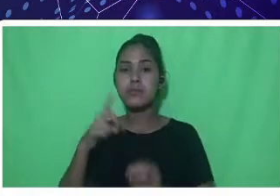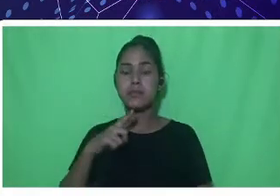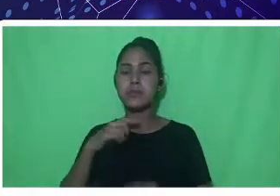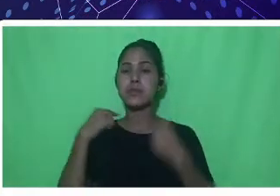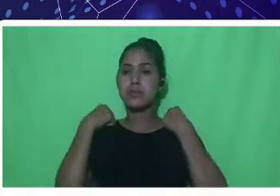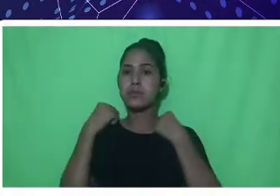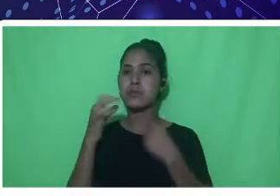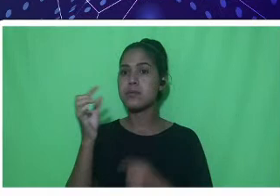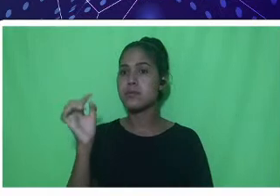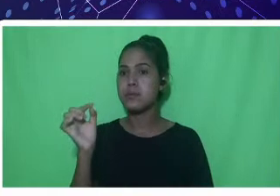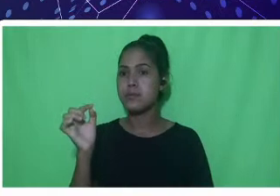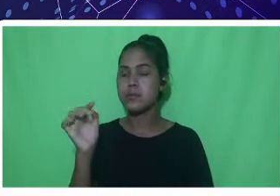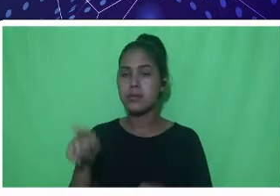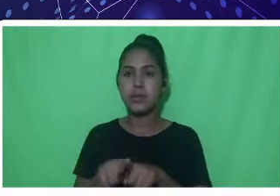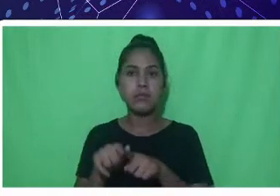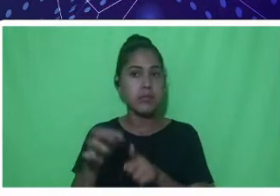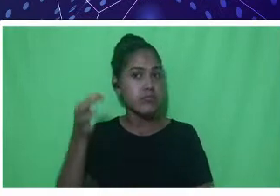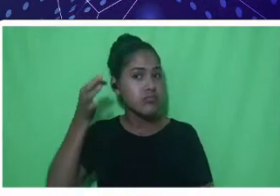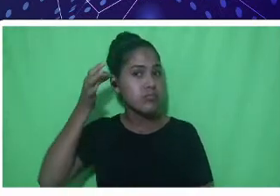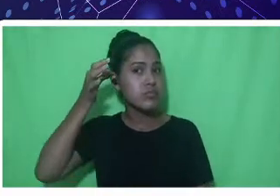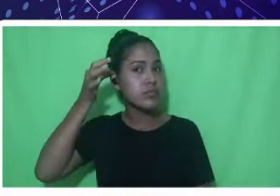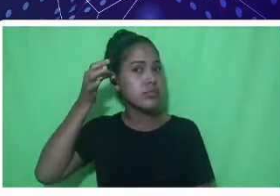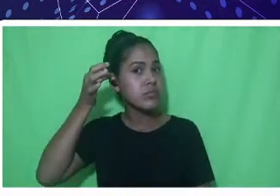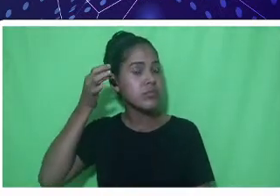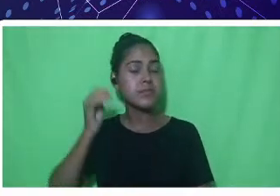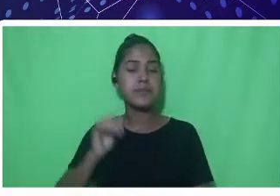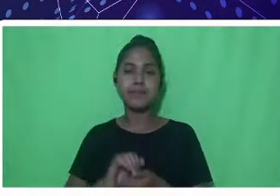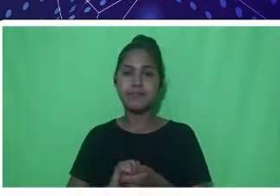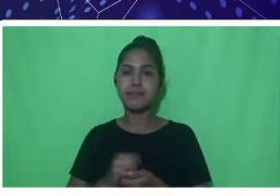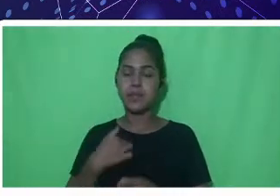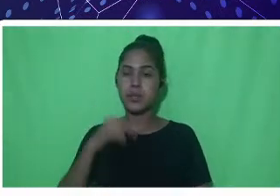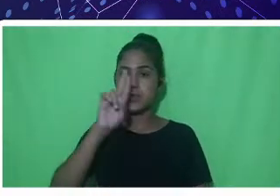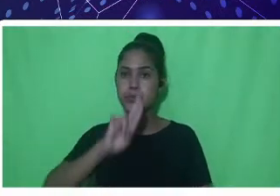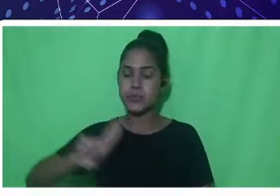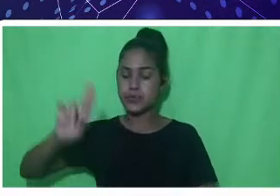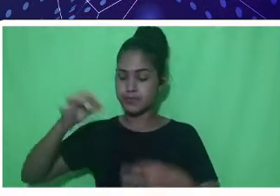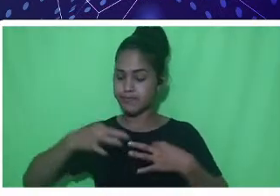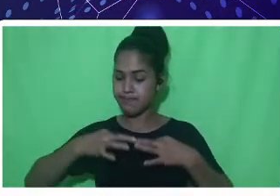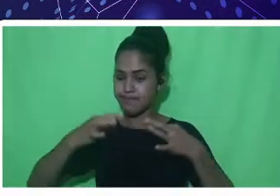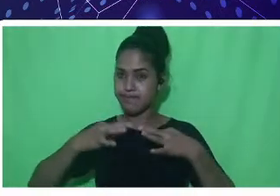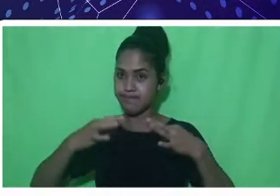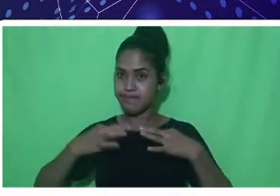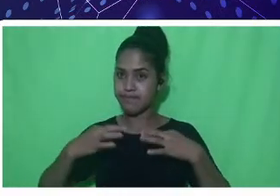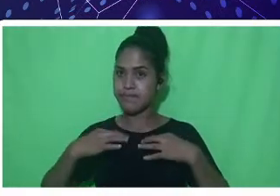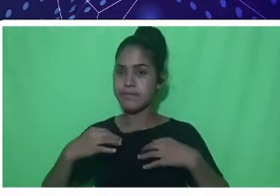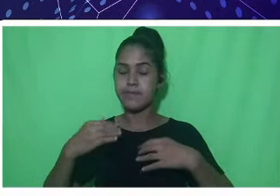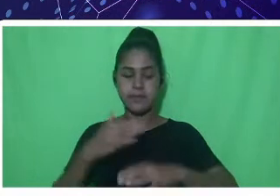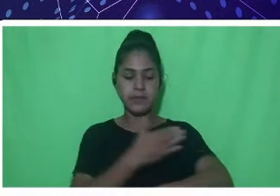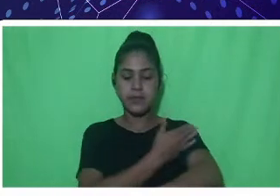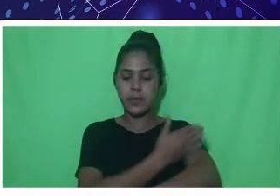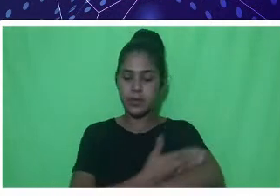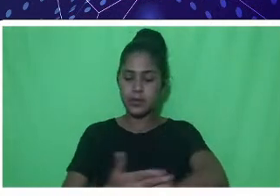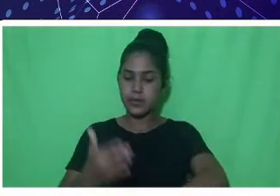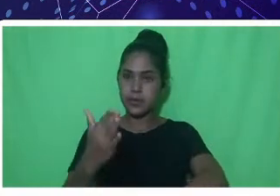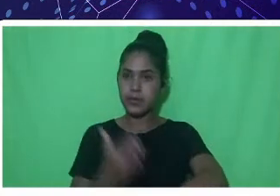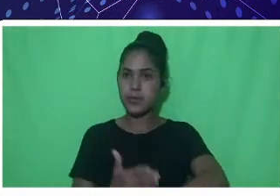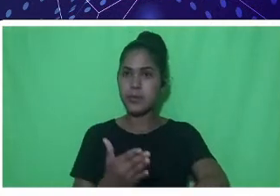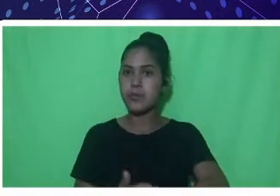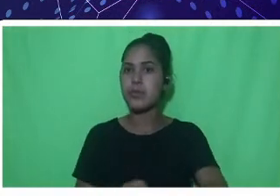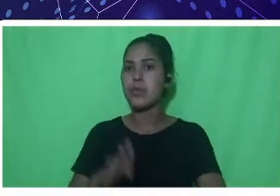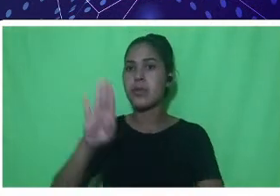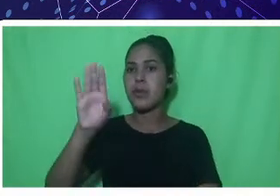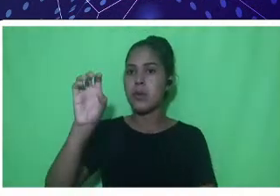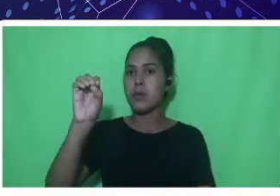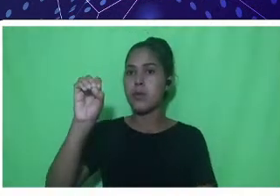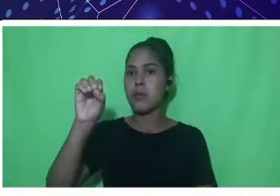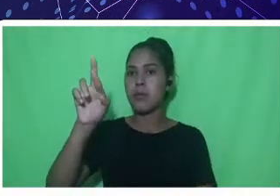minha orelha direita. Eu estou utilizando uma camisa de mangas longas, da cor Bordeaux, com o símbolo da